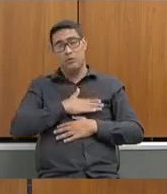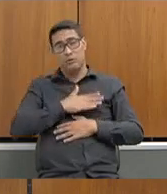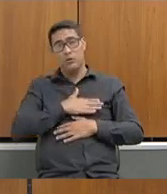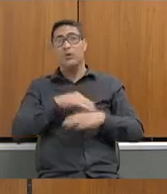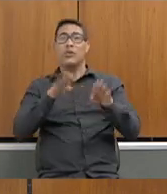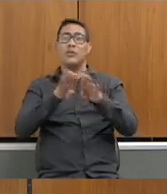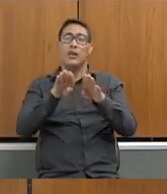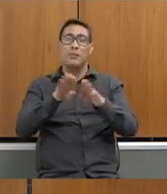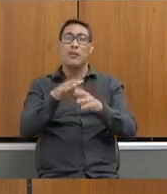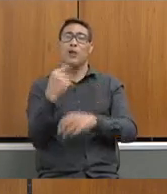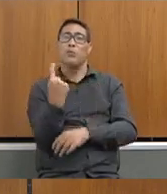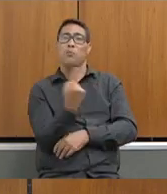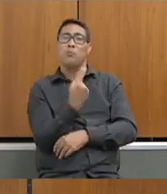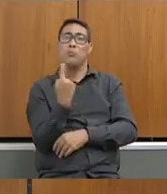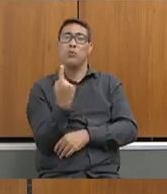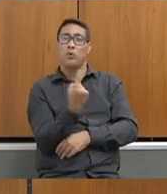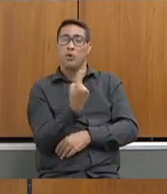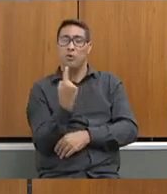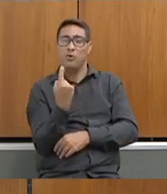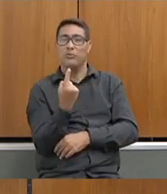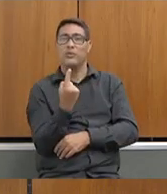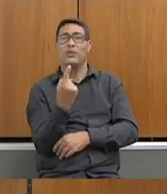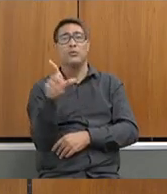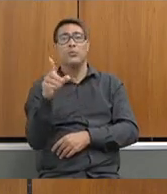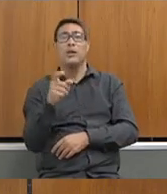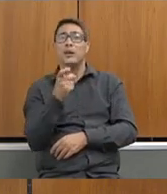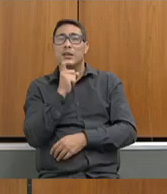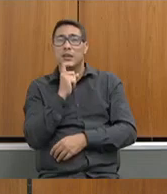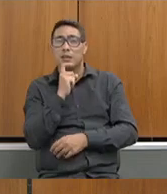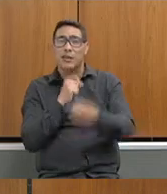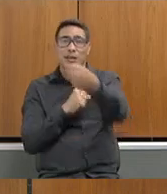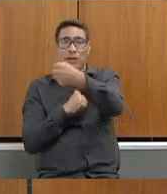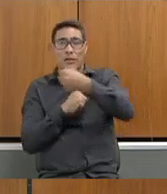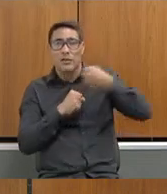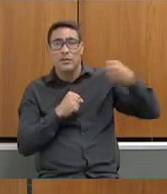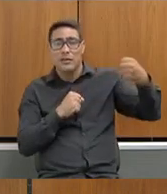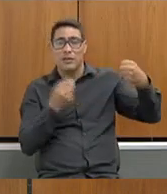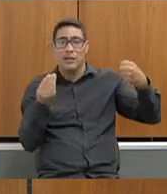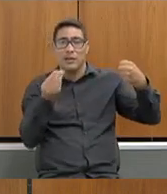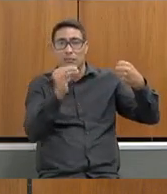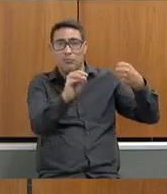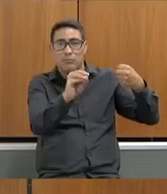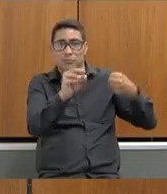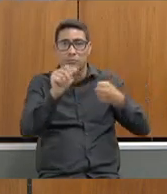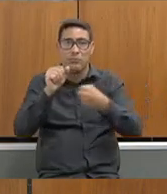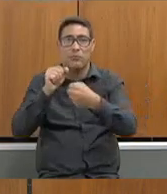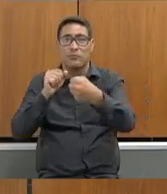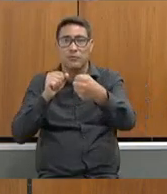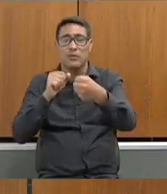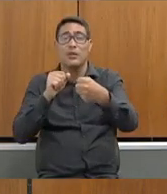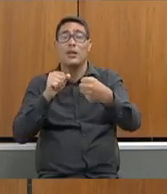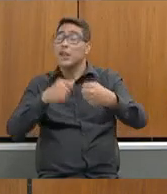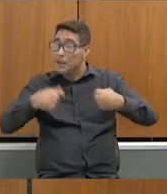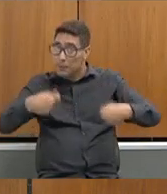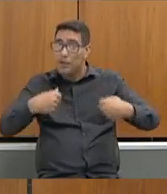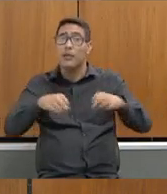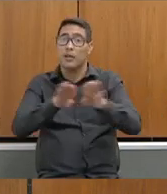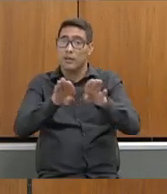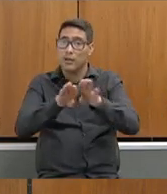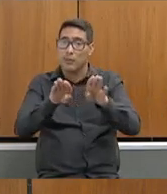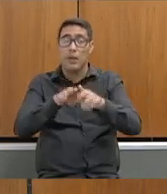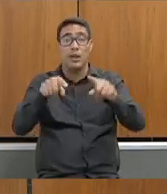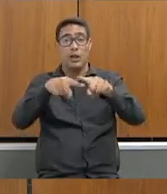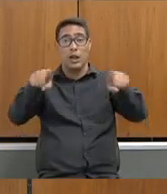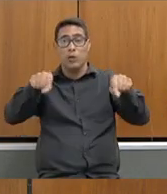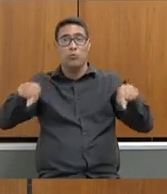é necessário, uma geladeira para que ele possa guardar as coisas dele e assim para os ASBs também, que tem que ter um espaço digno. Então continuaremos esse